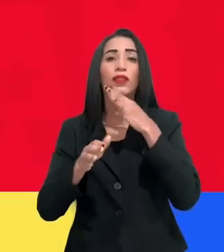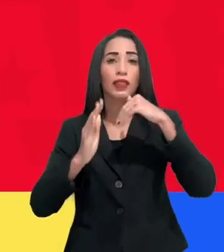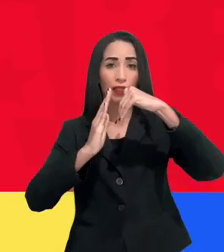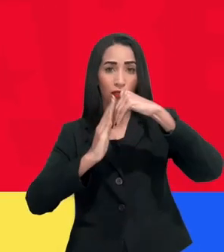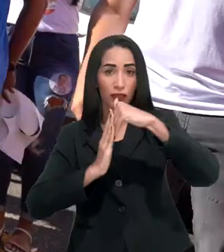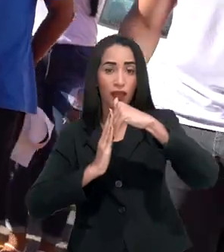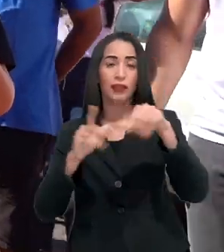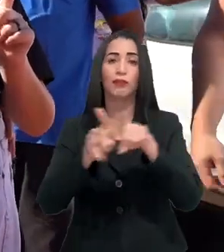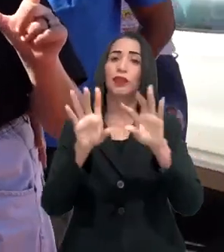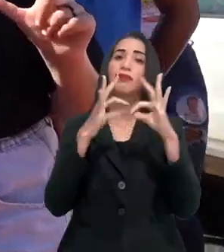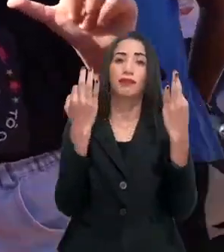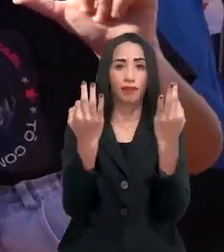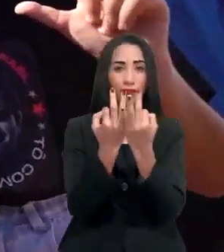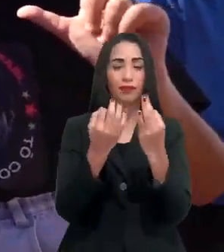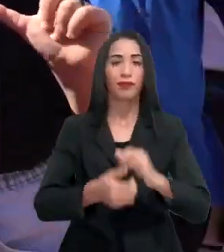Família.